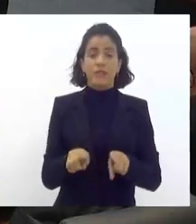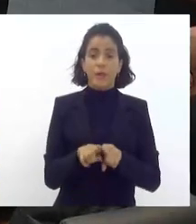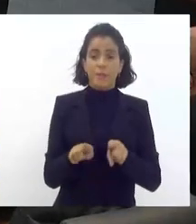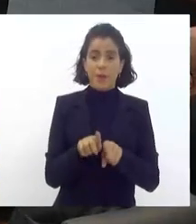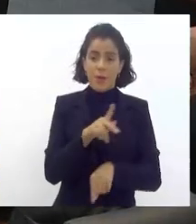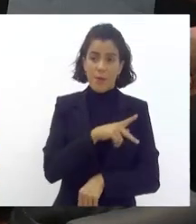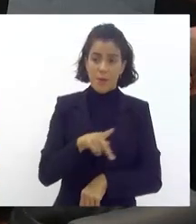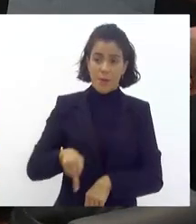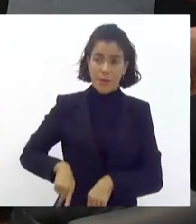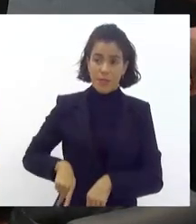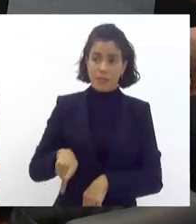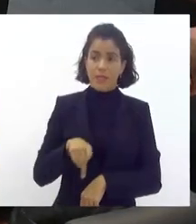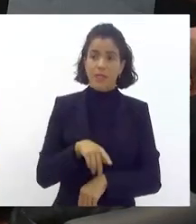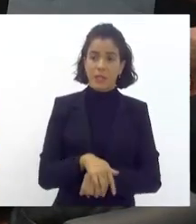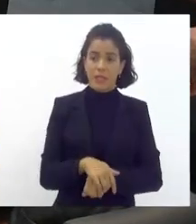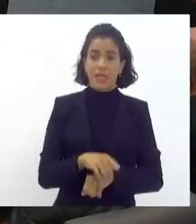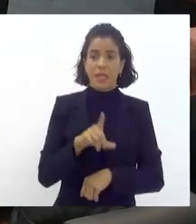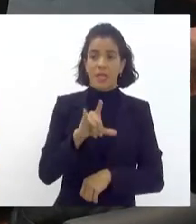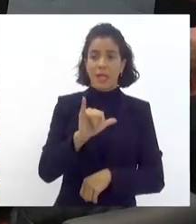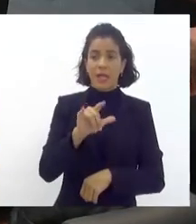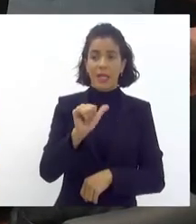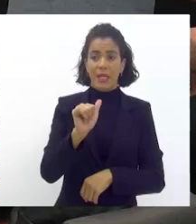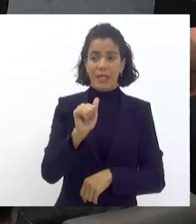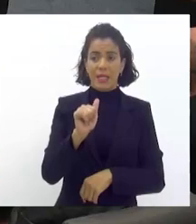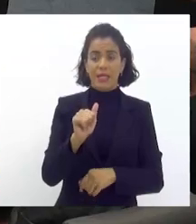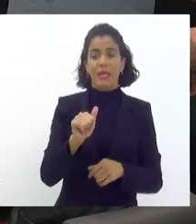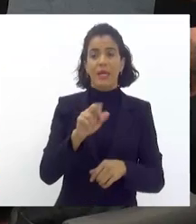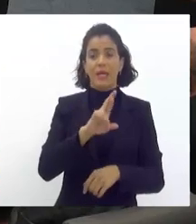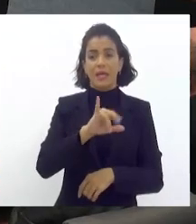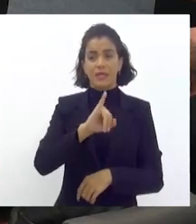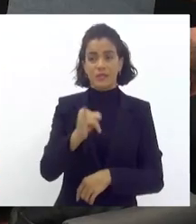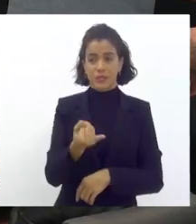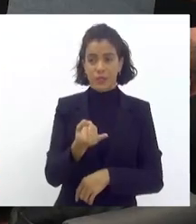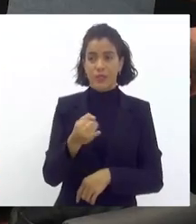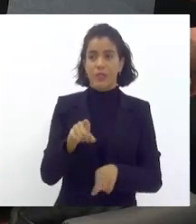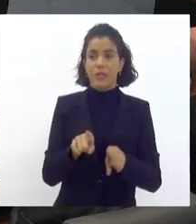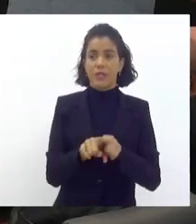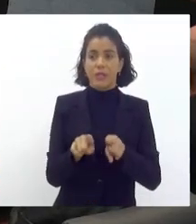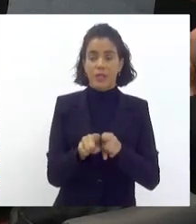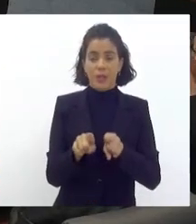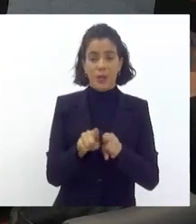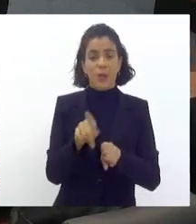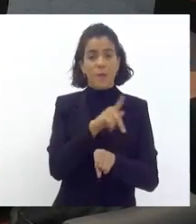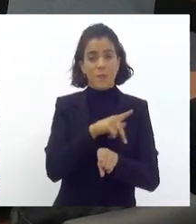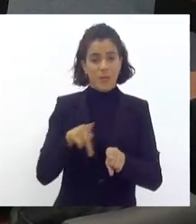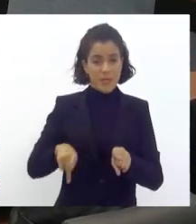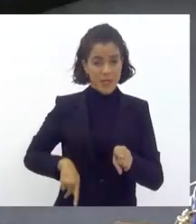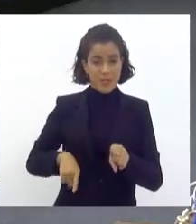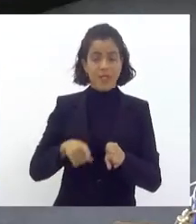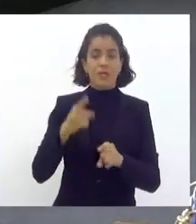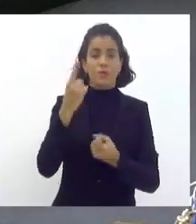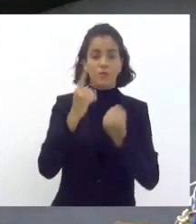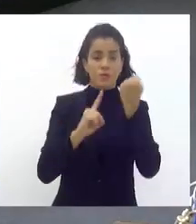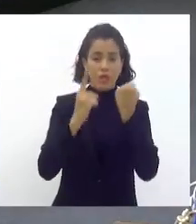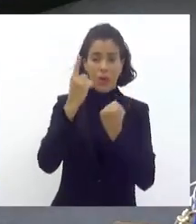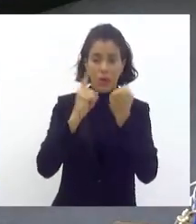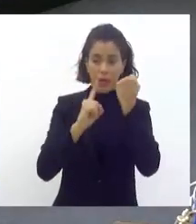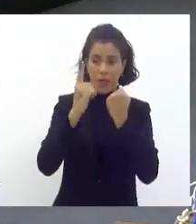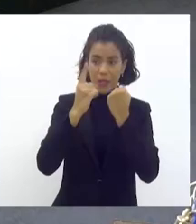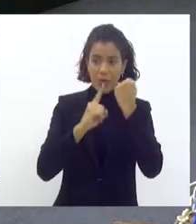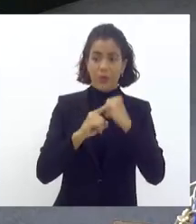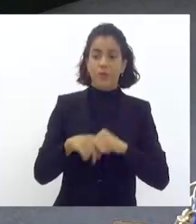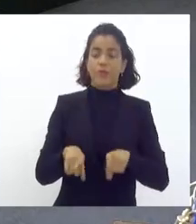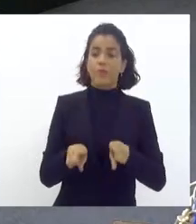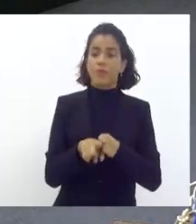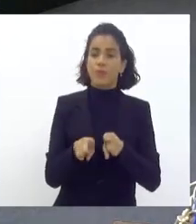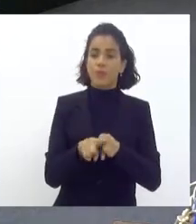da Liga RJ, obrigado pela presença. meu querido presidente André Vaz, presidente do Salgueiro, aqui presente. Tião